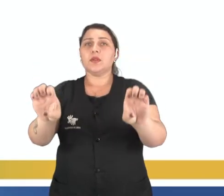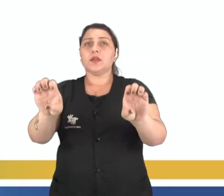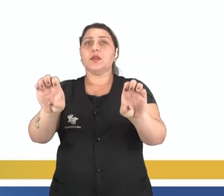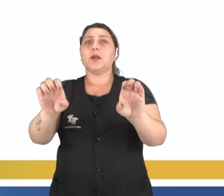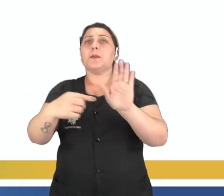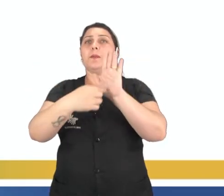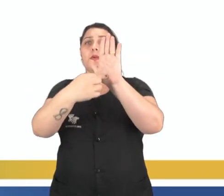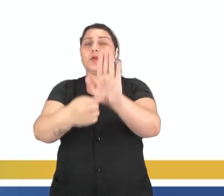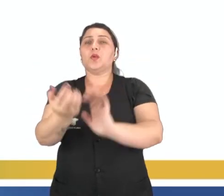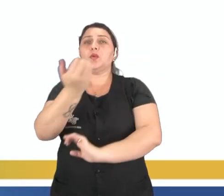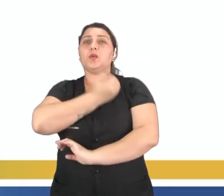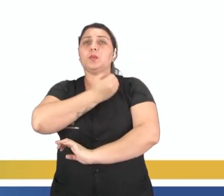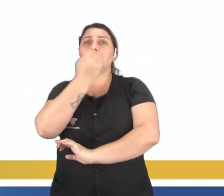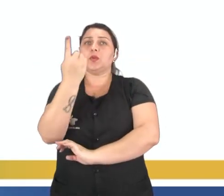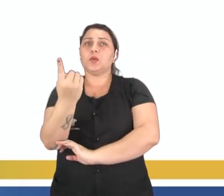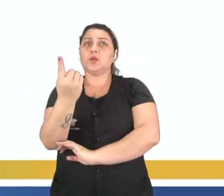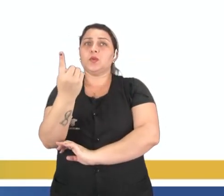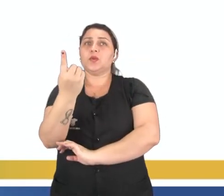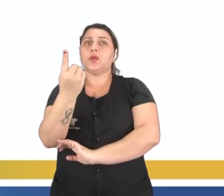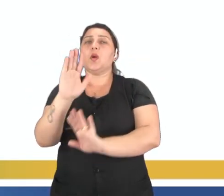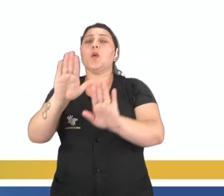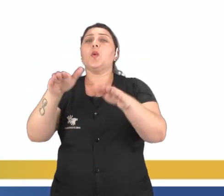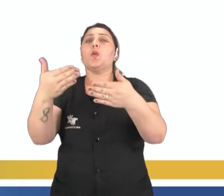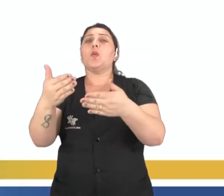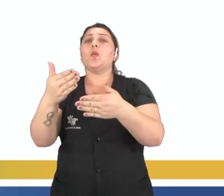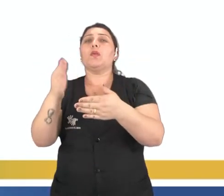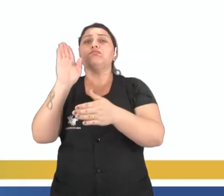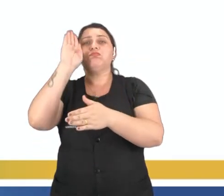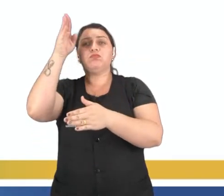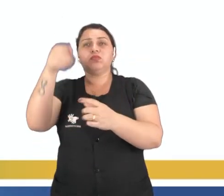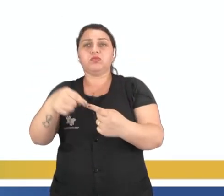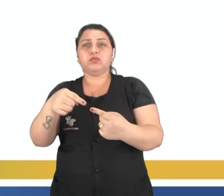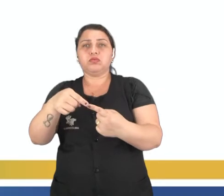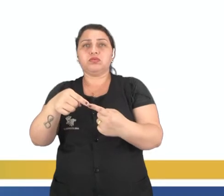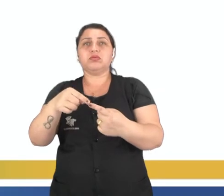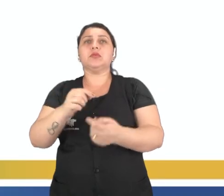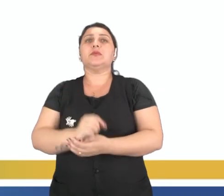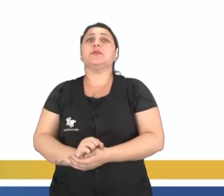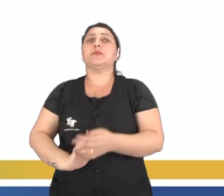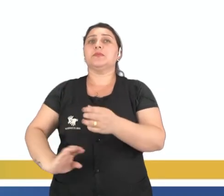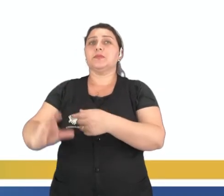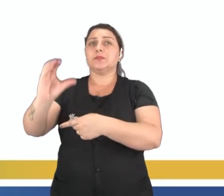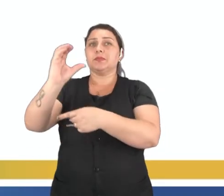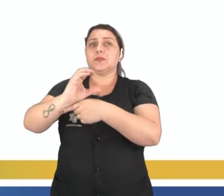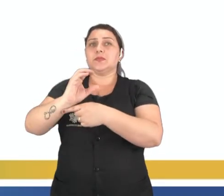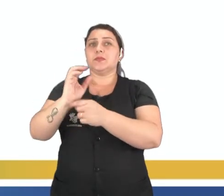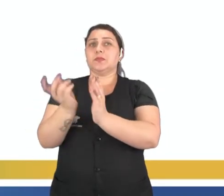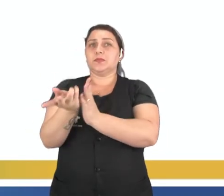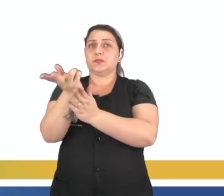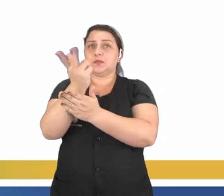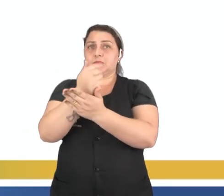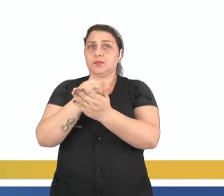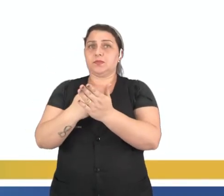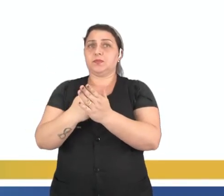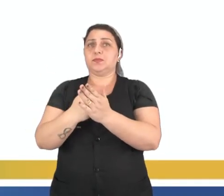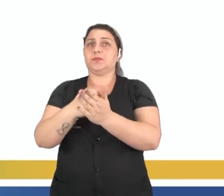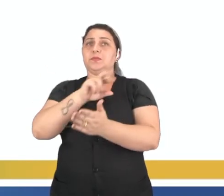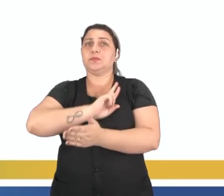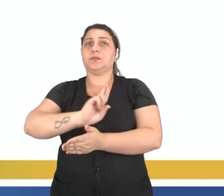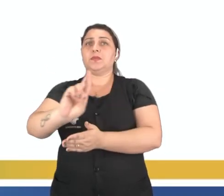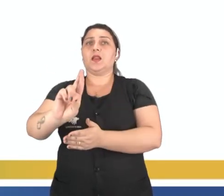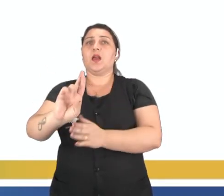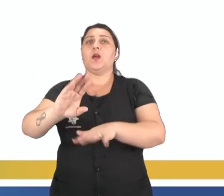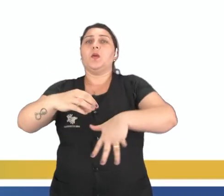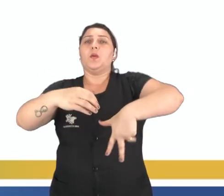indicada pelo número 1 e quais as suas funções? E letra C, a figura acima